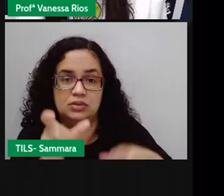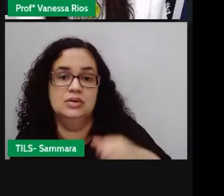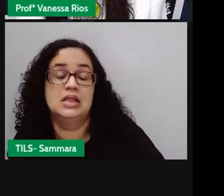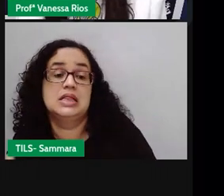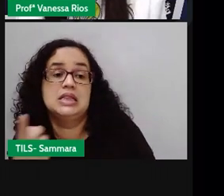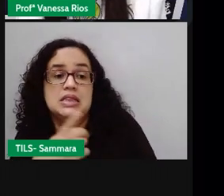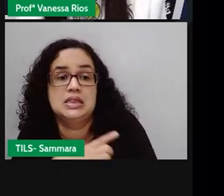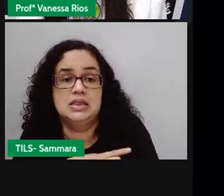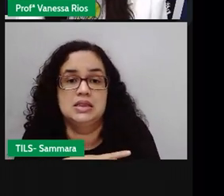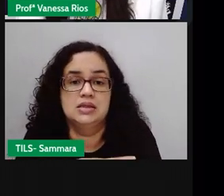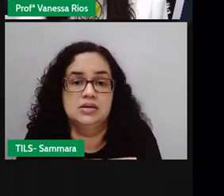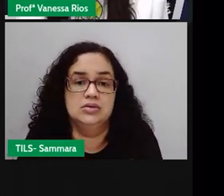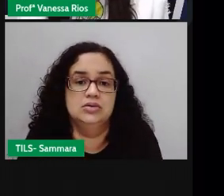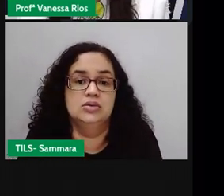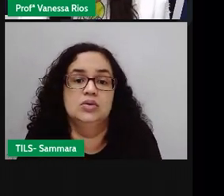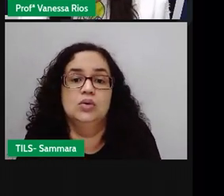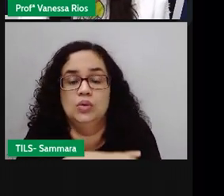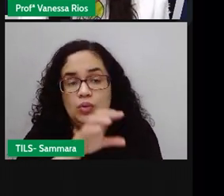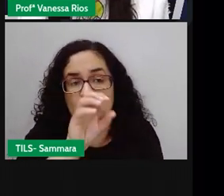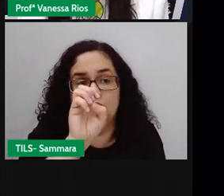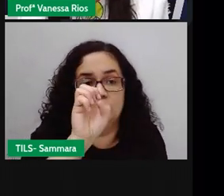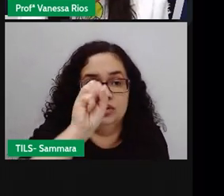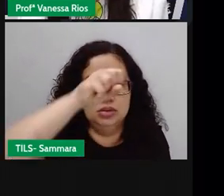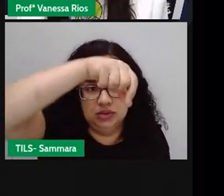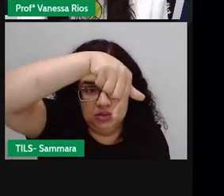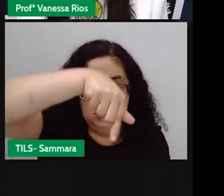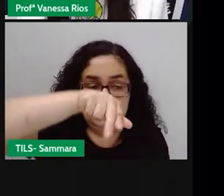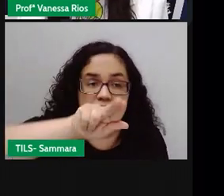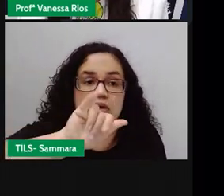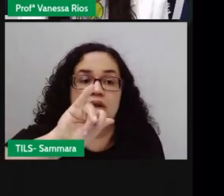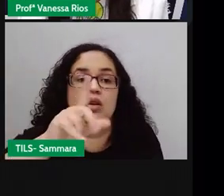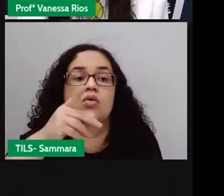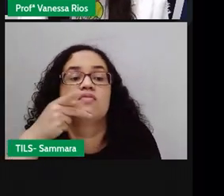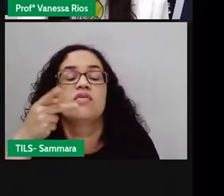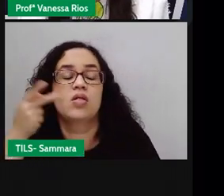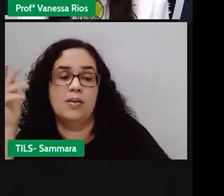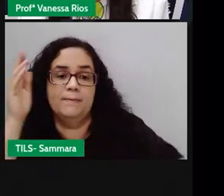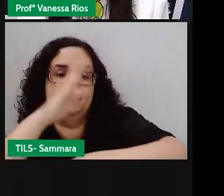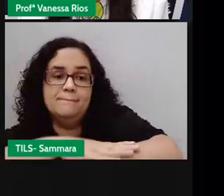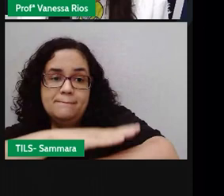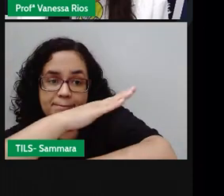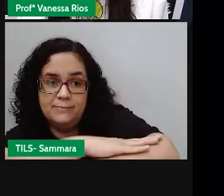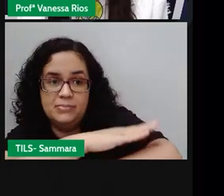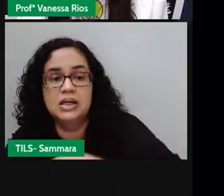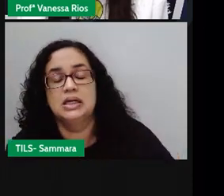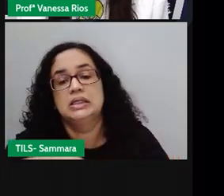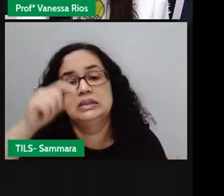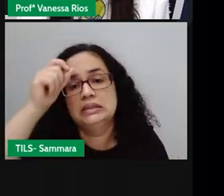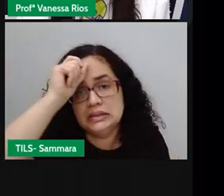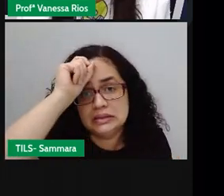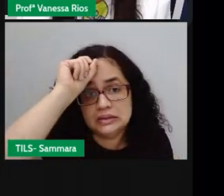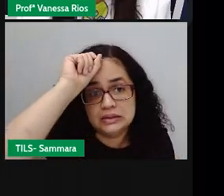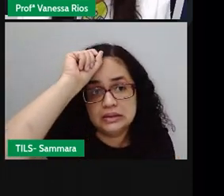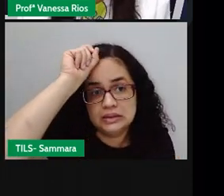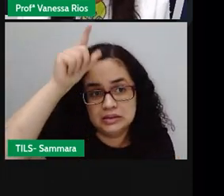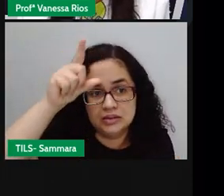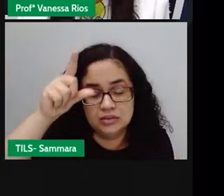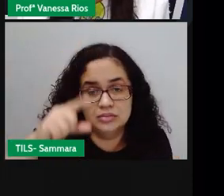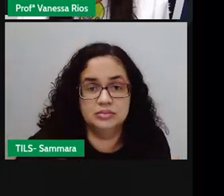apareceria assim. O esquilo disse para o sapo que tirasse aquela ideia da cabeça,